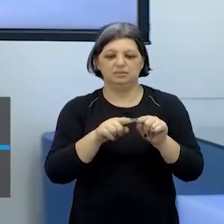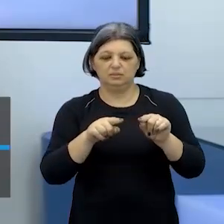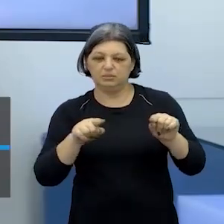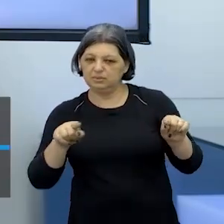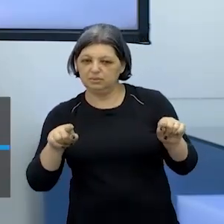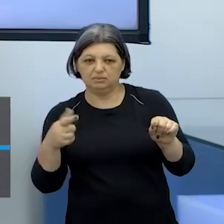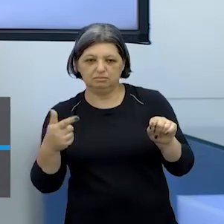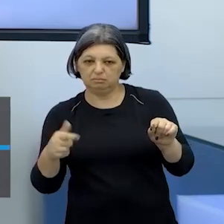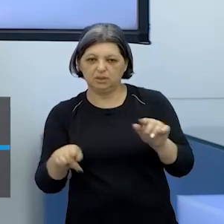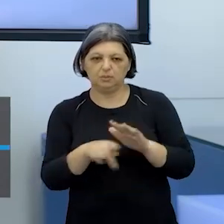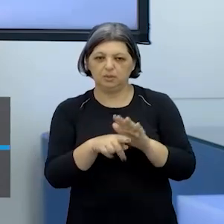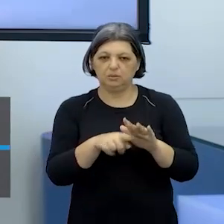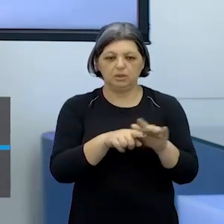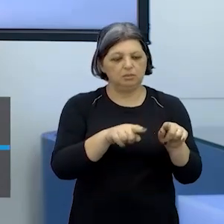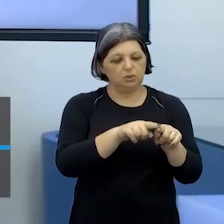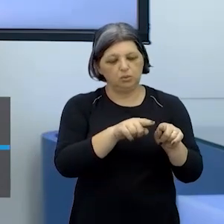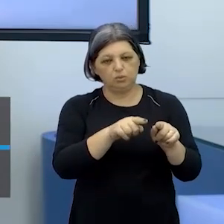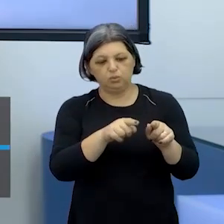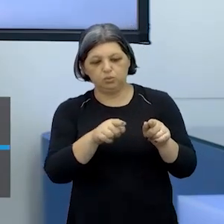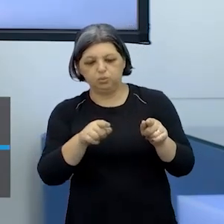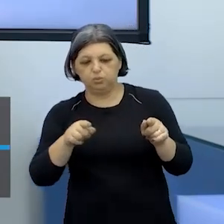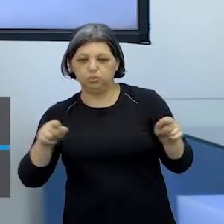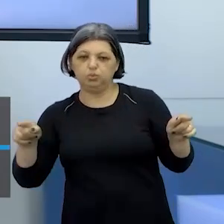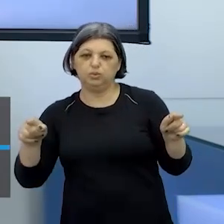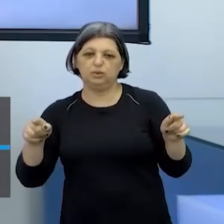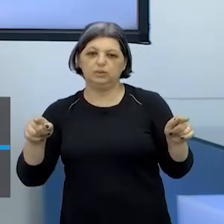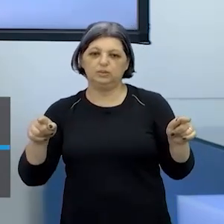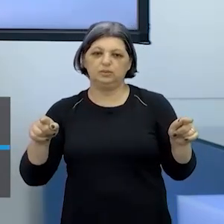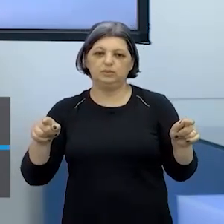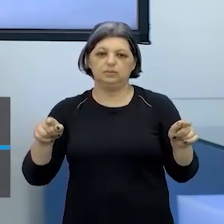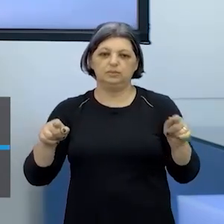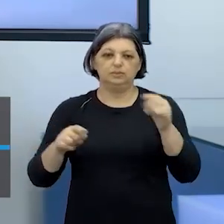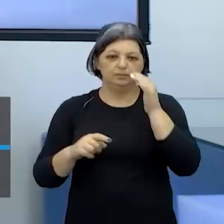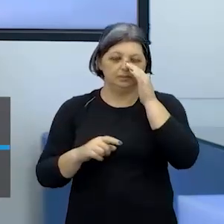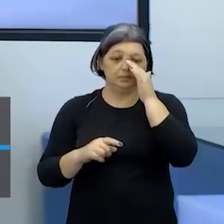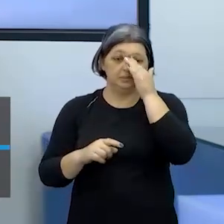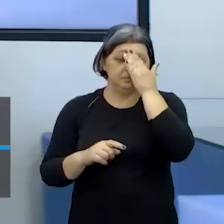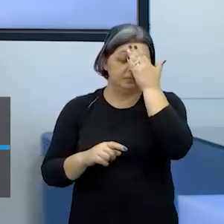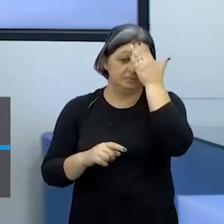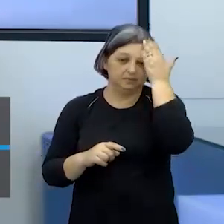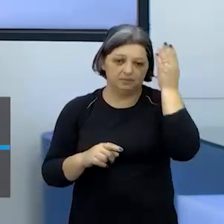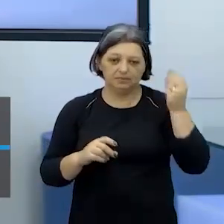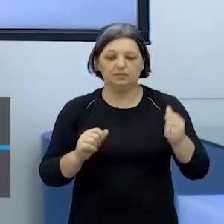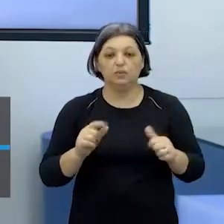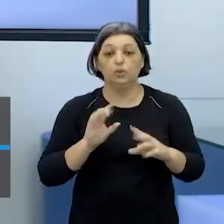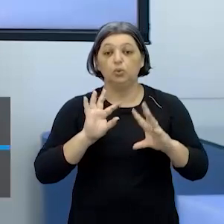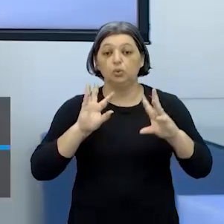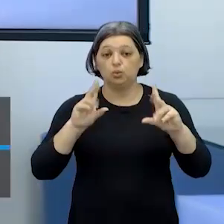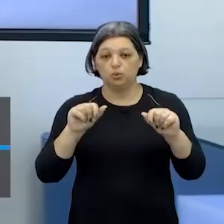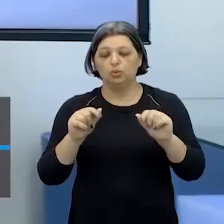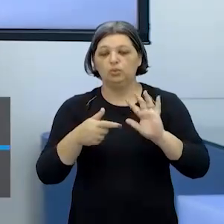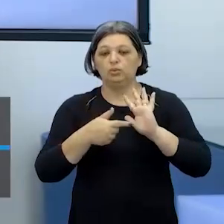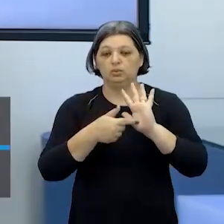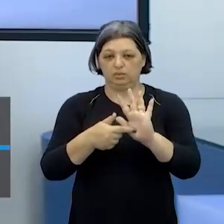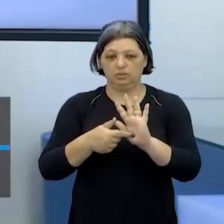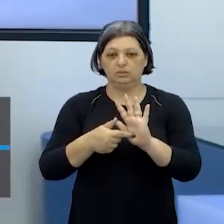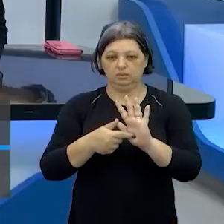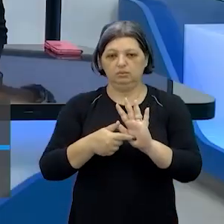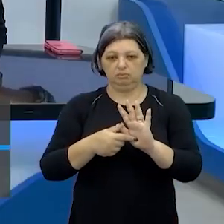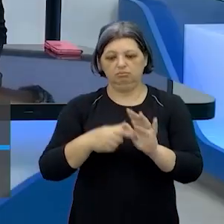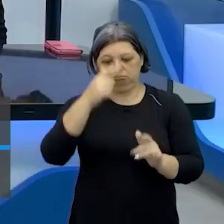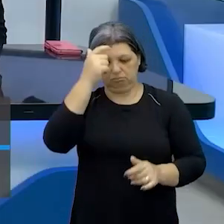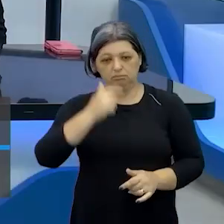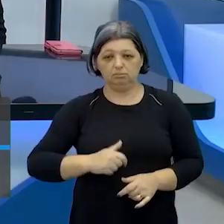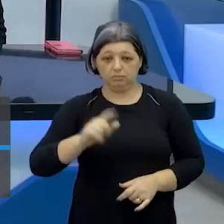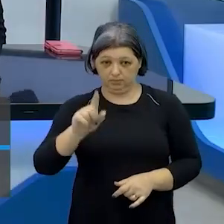uma sequência cronológica por enquanto não tá porque eles não que fazer duas a cena tudo que aparece além da minha figura aqui